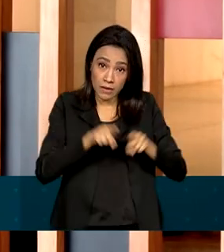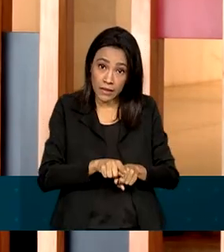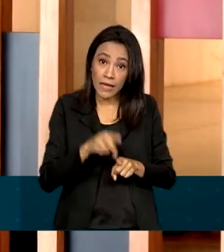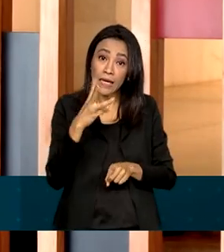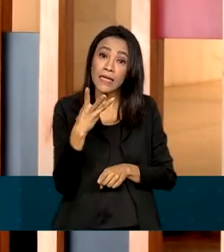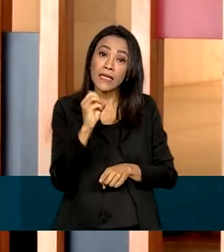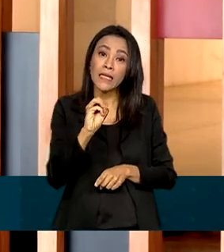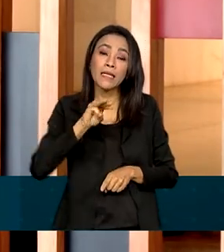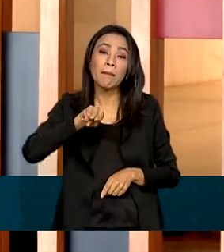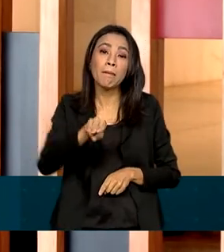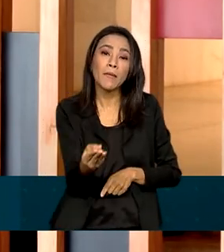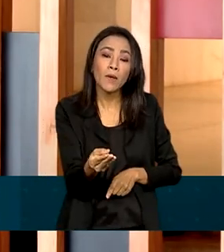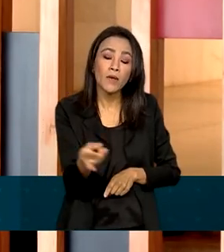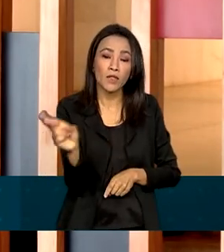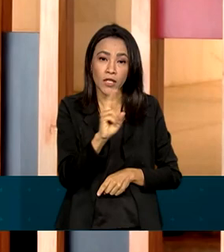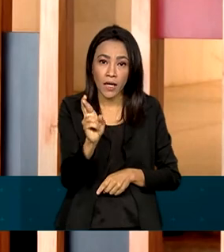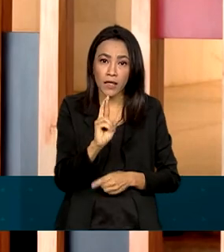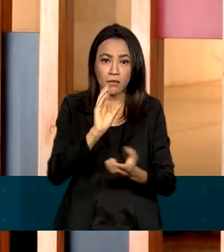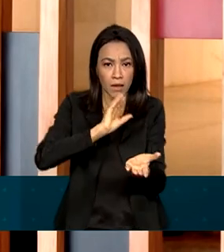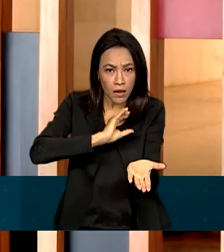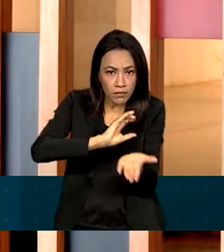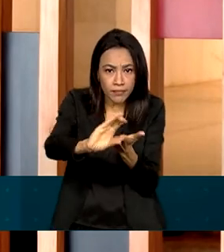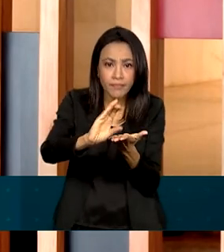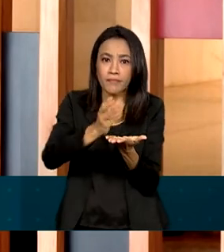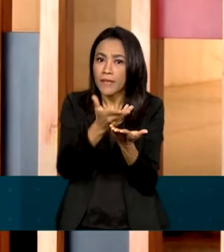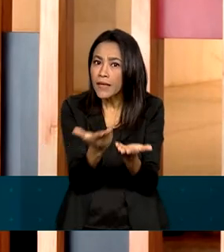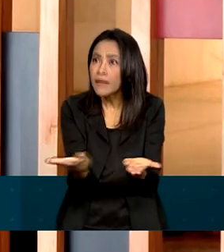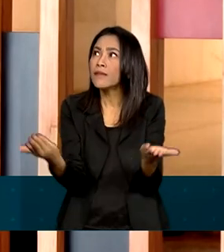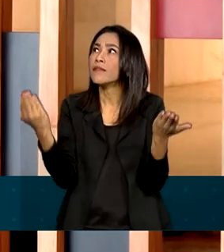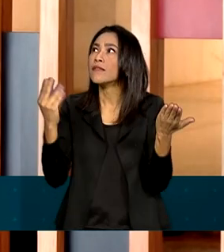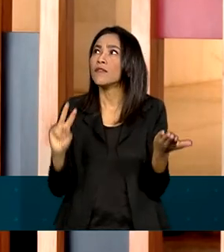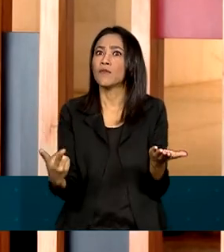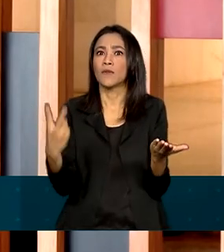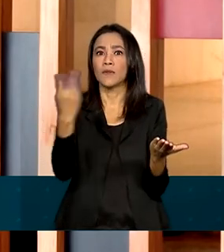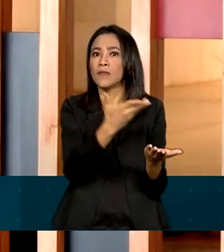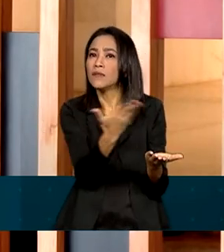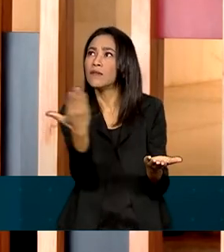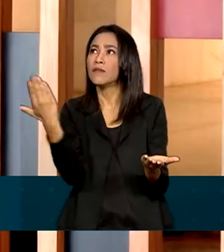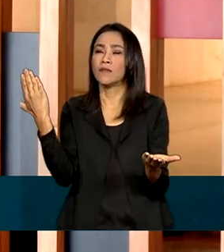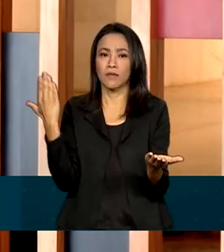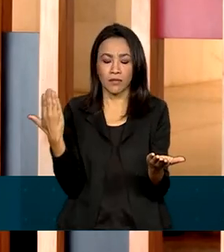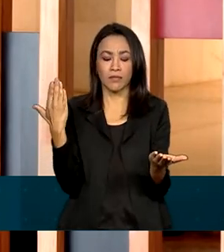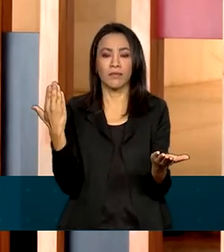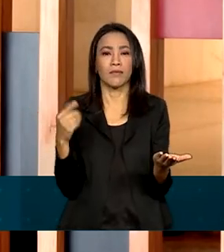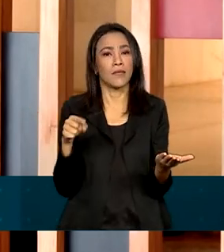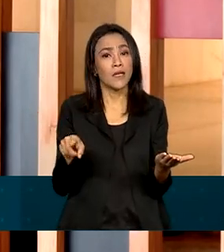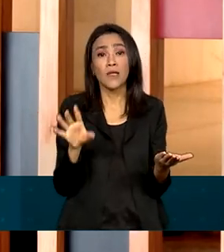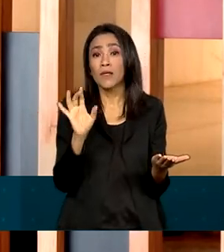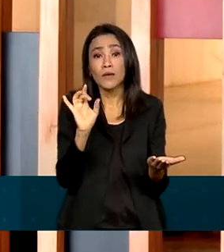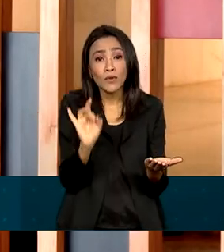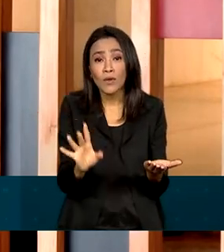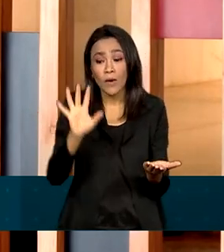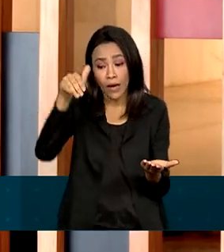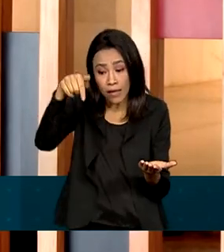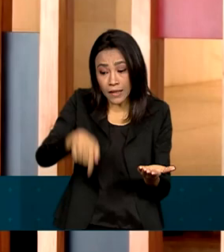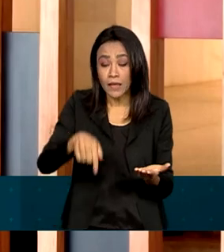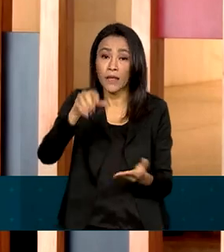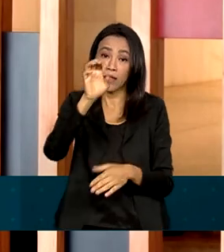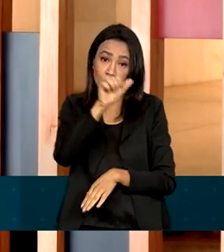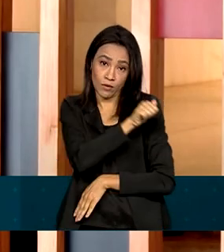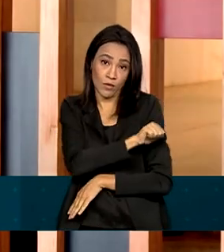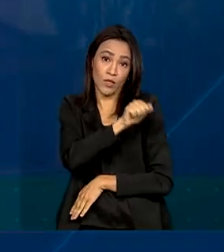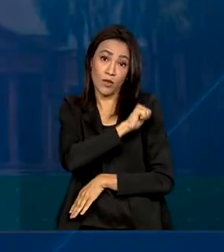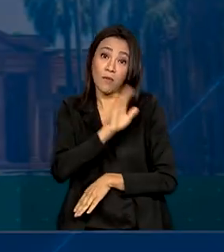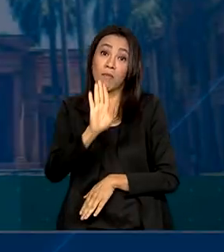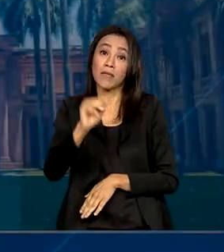de reais investidos na preservação desse valioso conjunto arquitetônico, repito, não apenas do Itamaraty, do Rio de Janeiro, mas